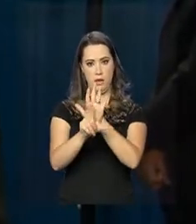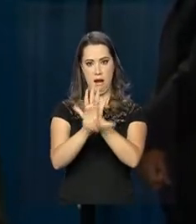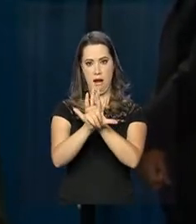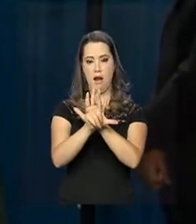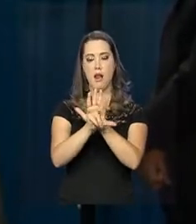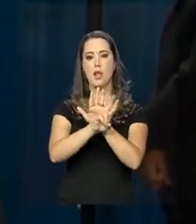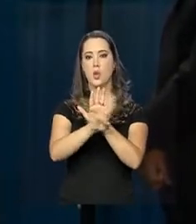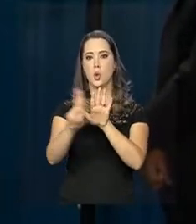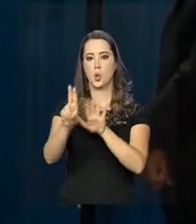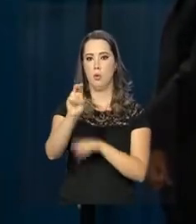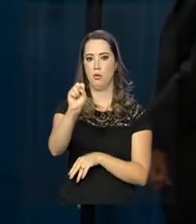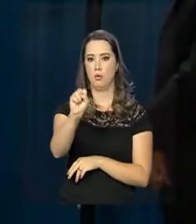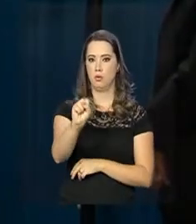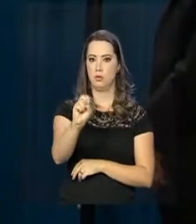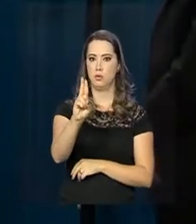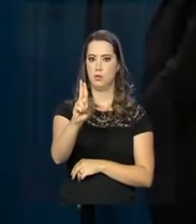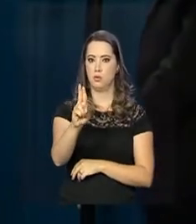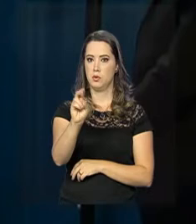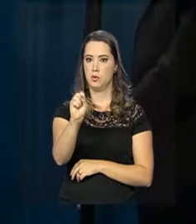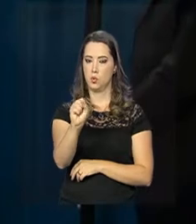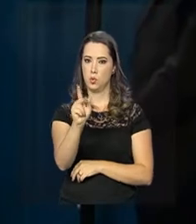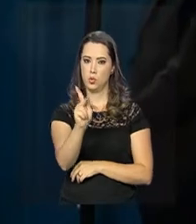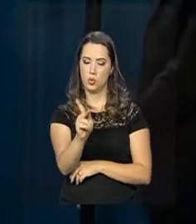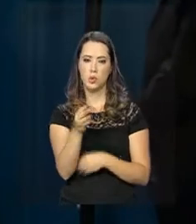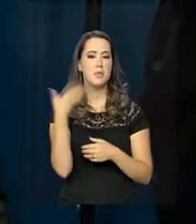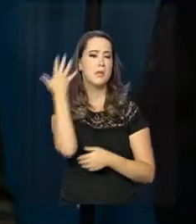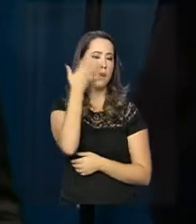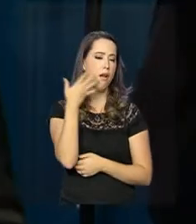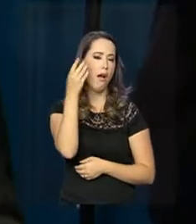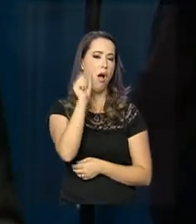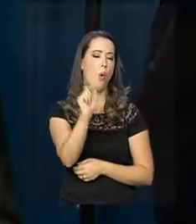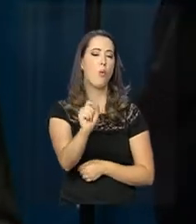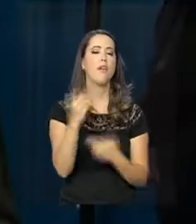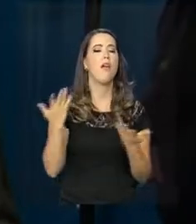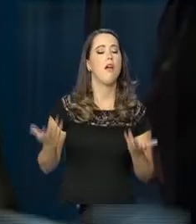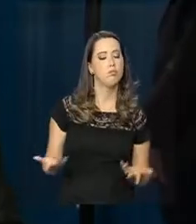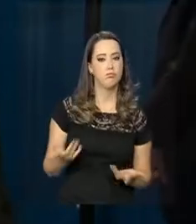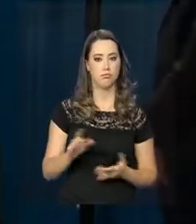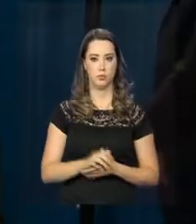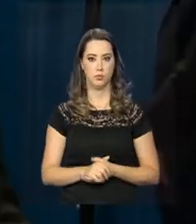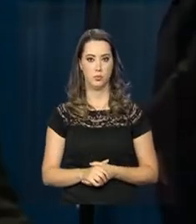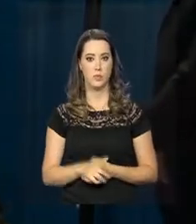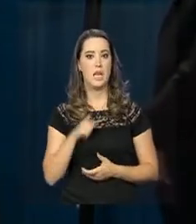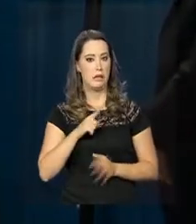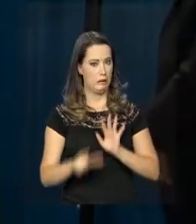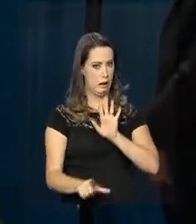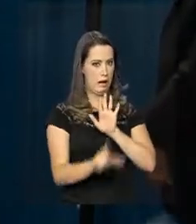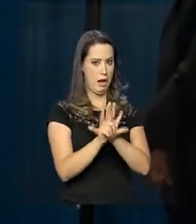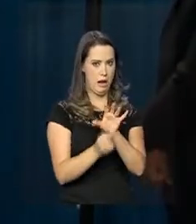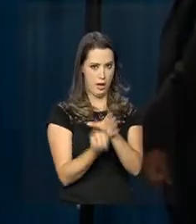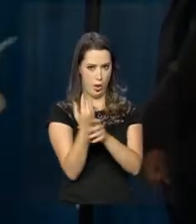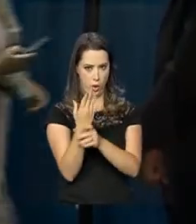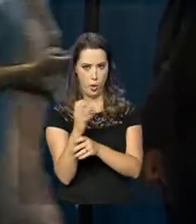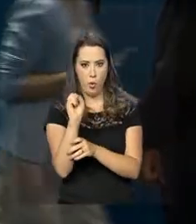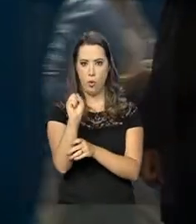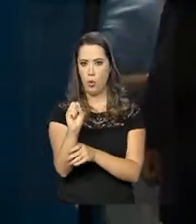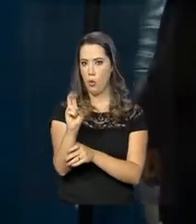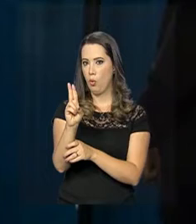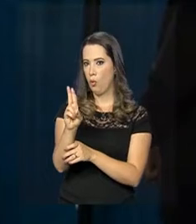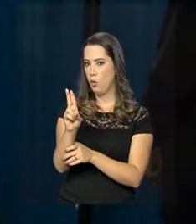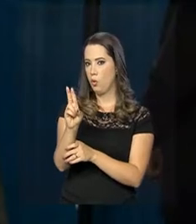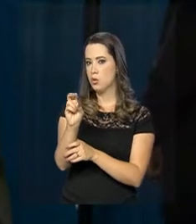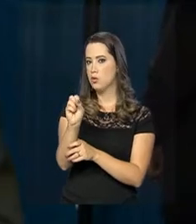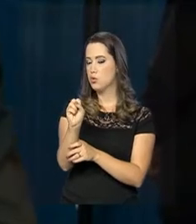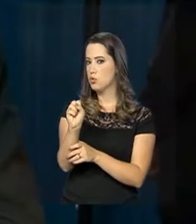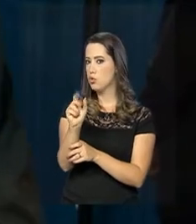de Segurança Pública. Então, vamos tentar explicar um pouquinho como é que vai funcionar tudo isso. A lei que criou o SUSP foi sancionada pelo presidente